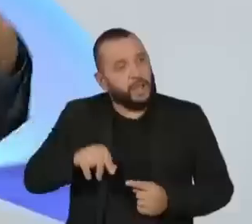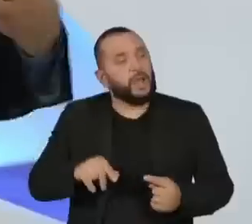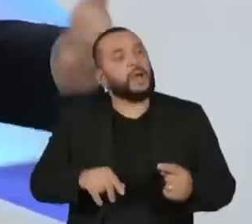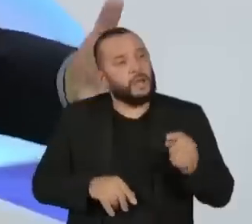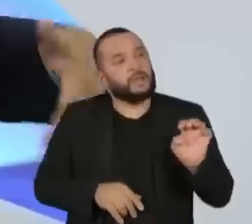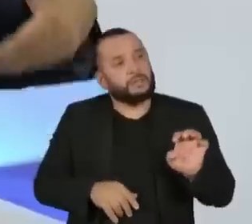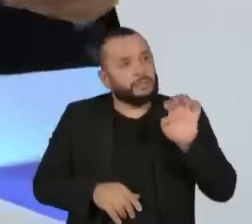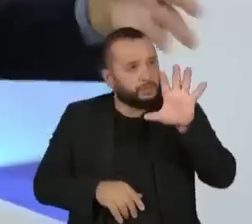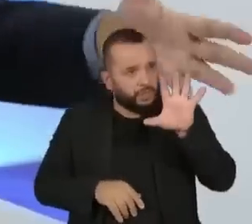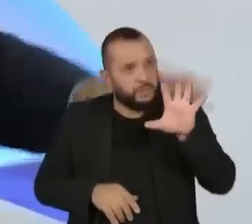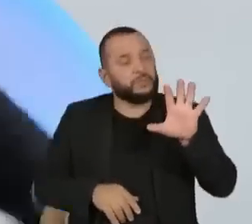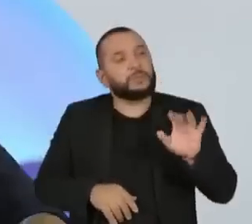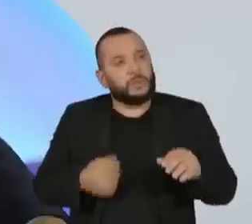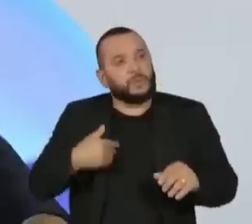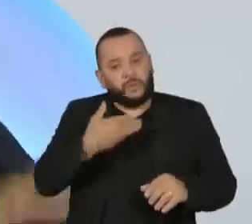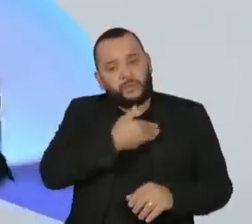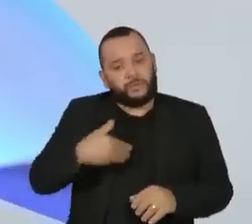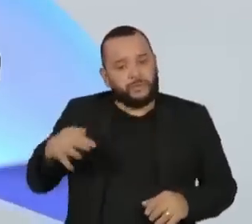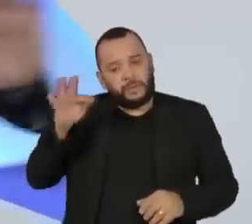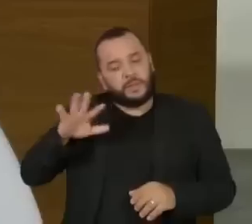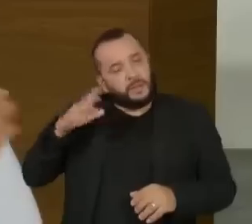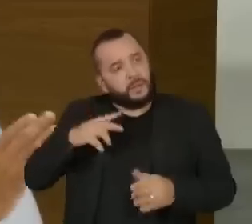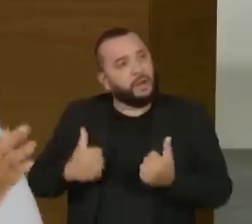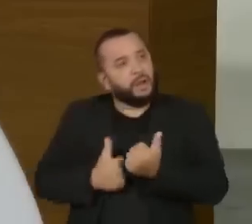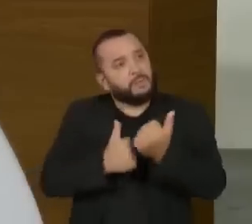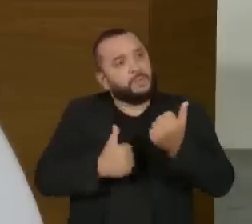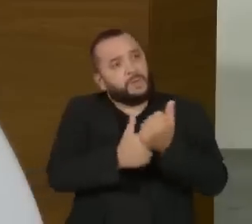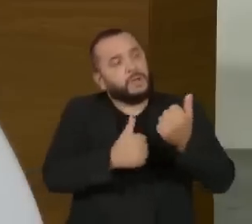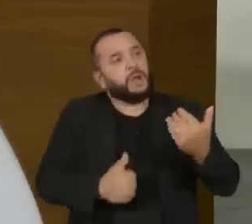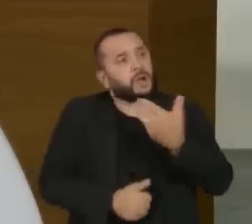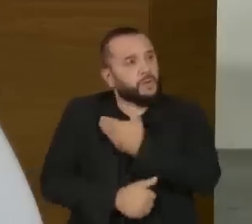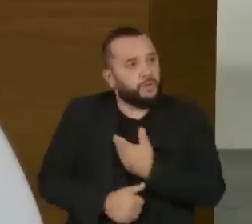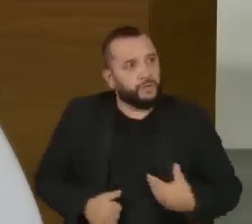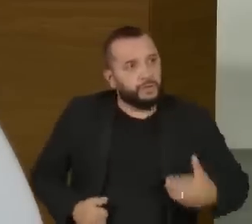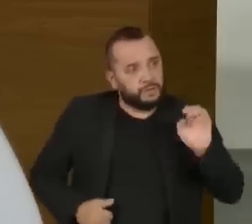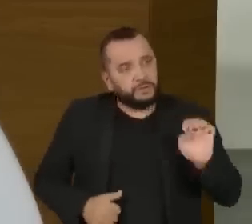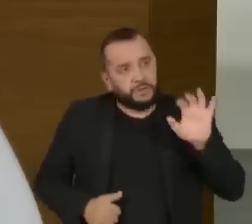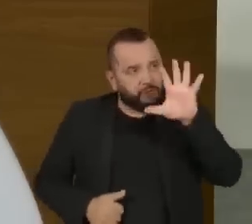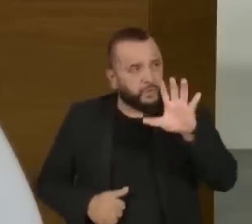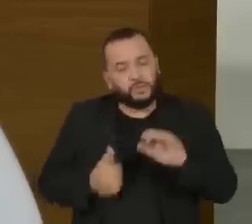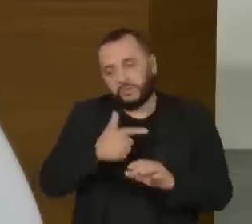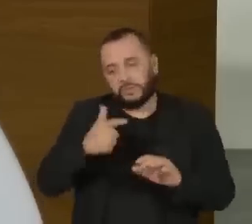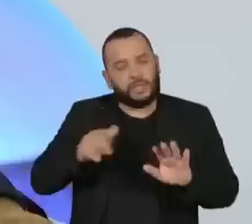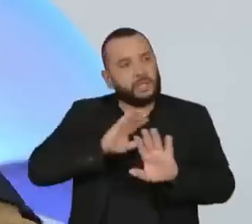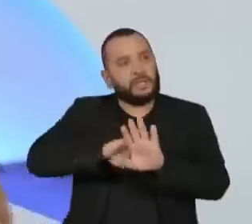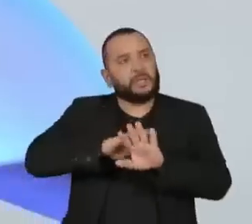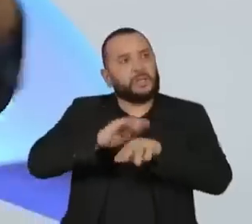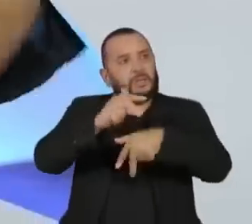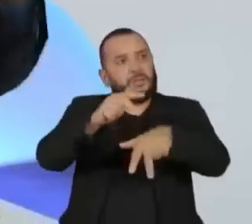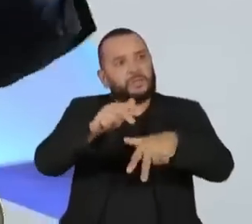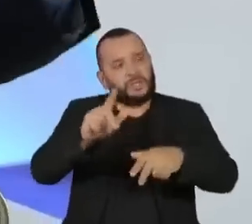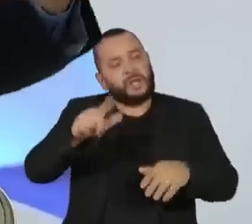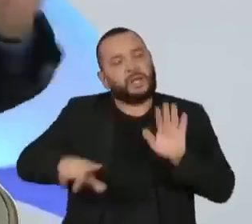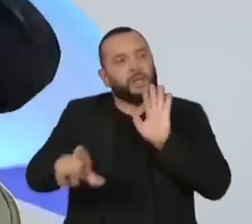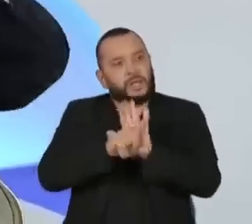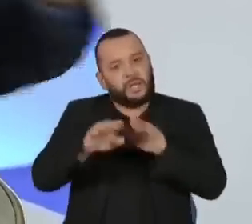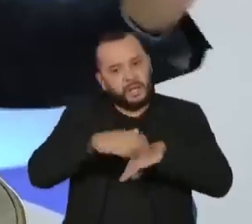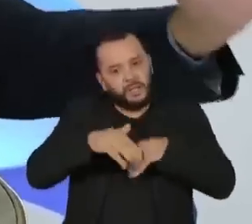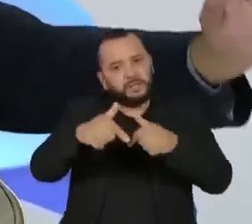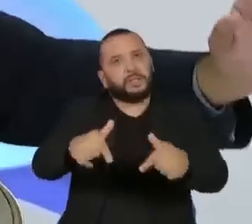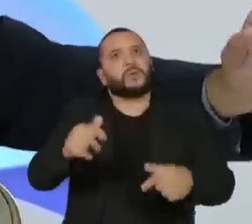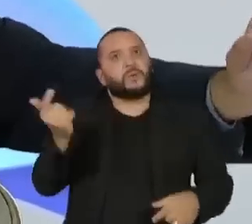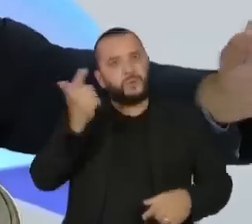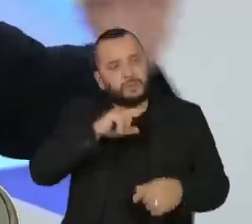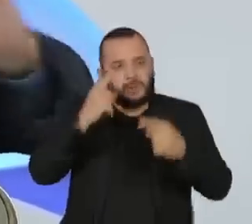perto dos governadores, dos secretários de segurança, aí não tem ideologia, aí é realmente cumprir a lei e acho que a gente vai conseguir